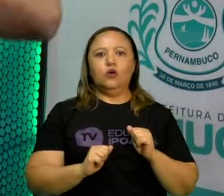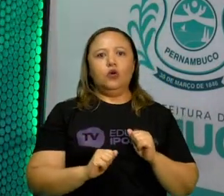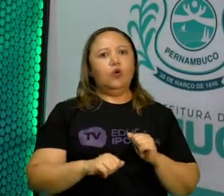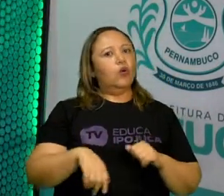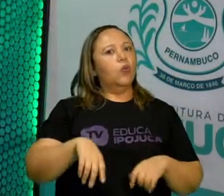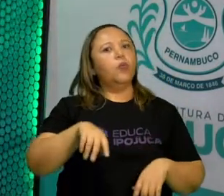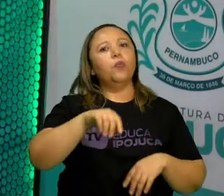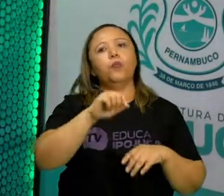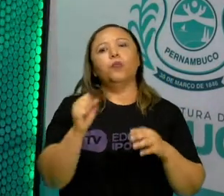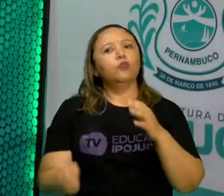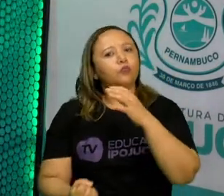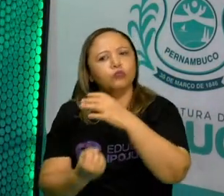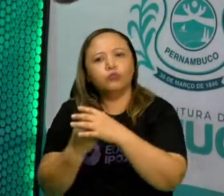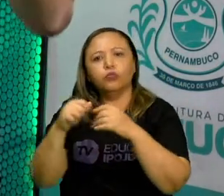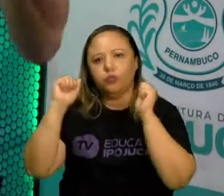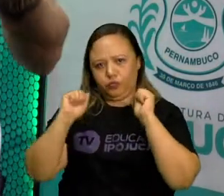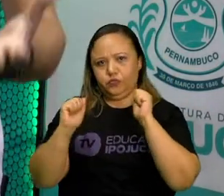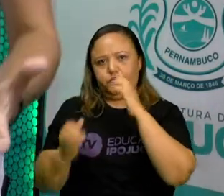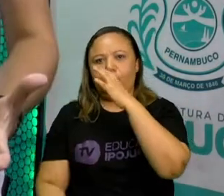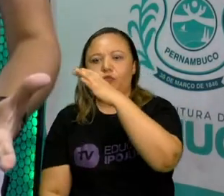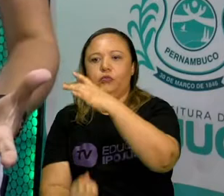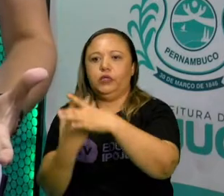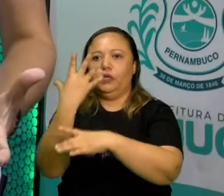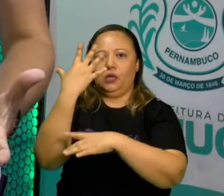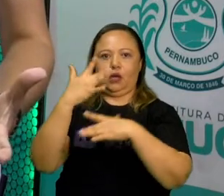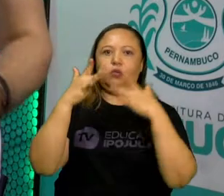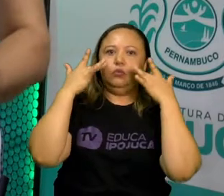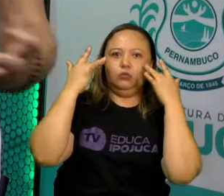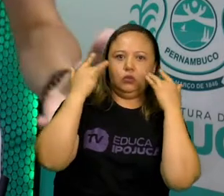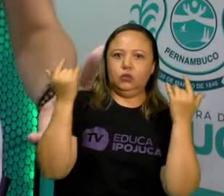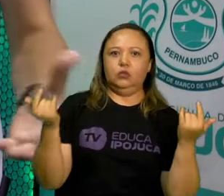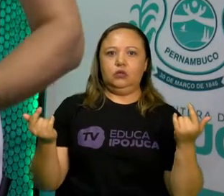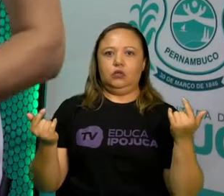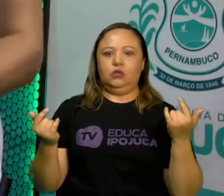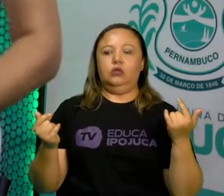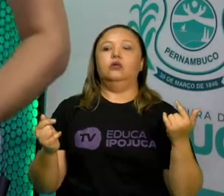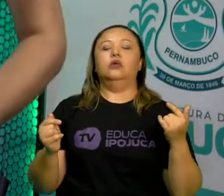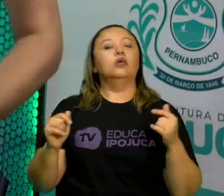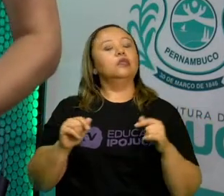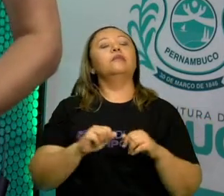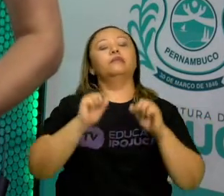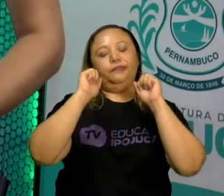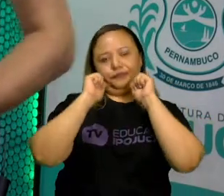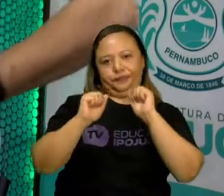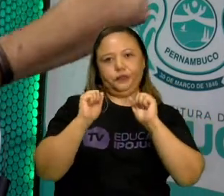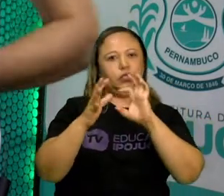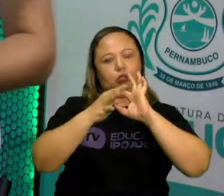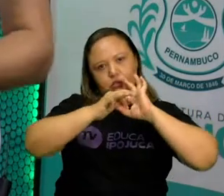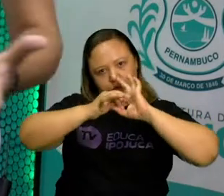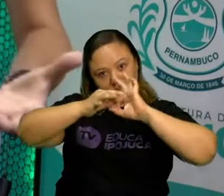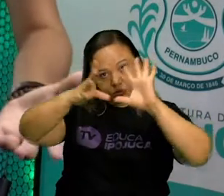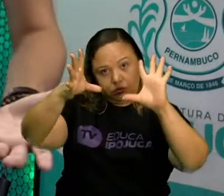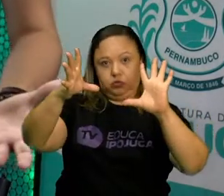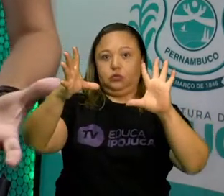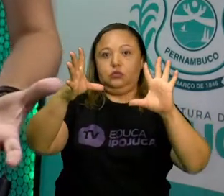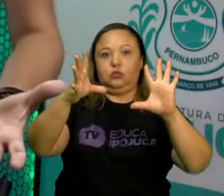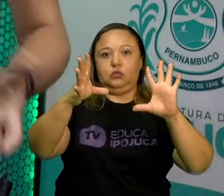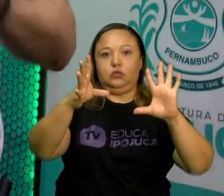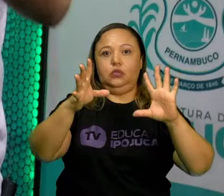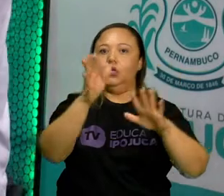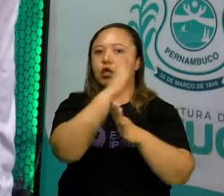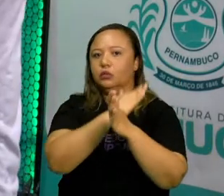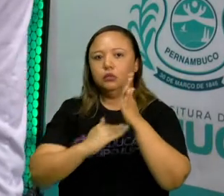Eu posso criar uma peça da minha cabeça? Pode. Tudo é possível. É arte. É expressão artística.